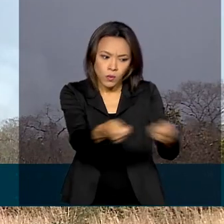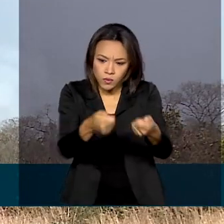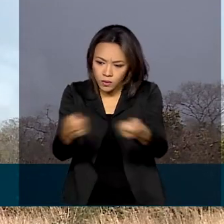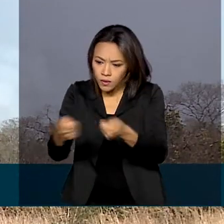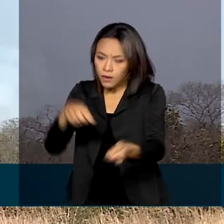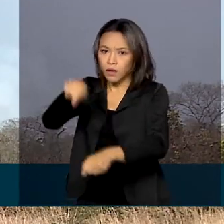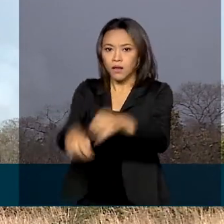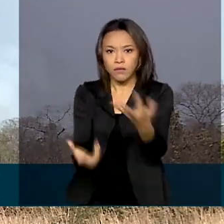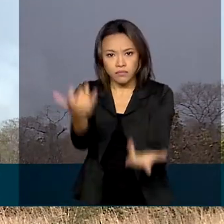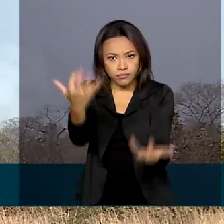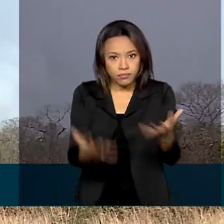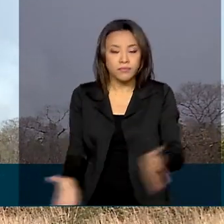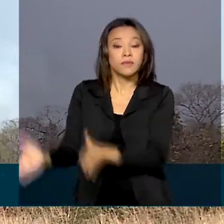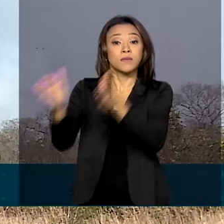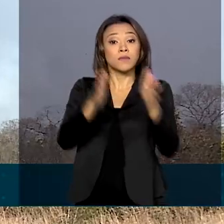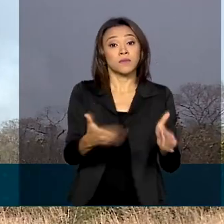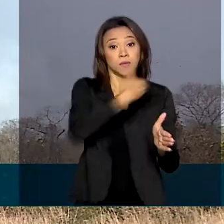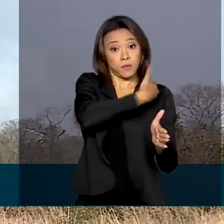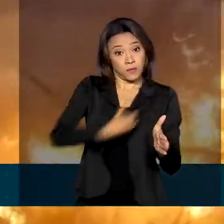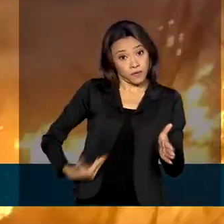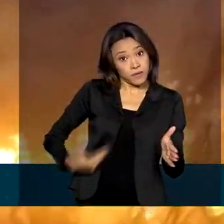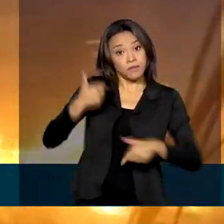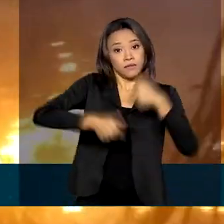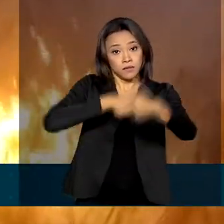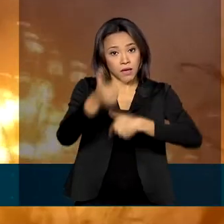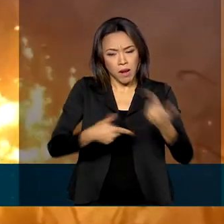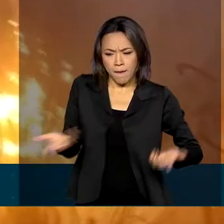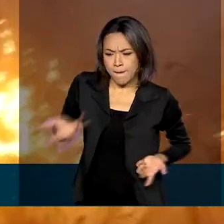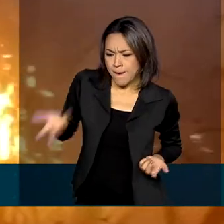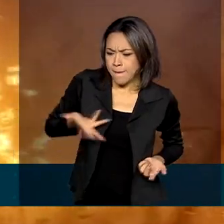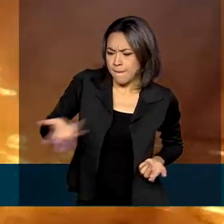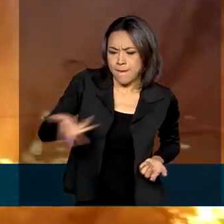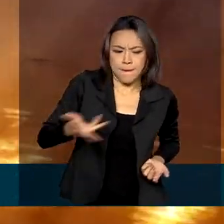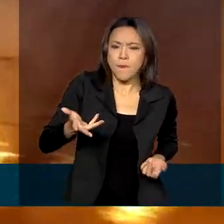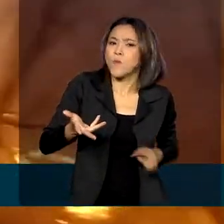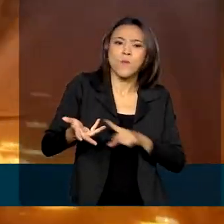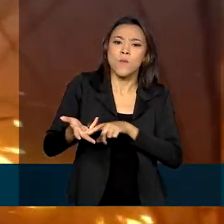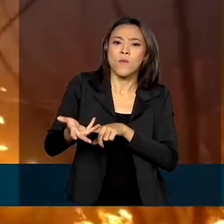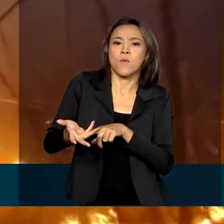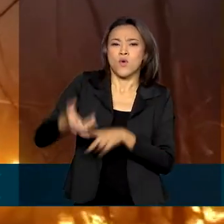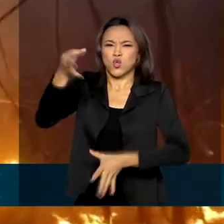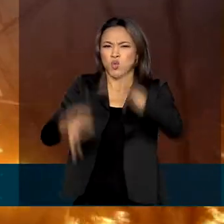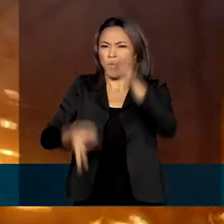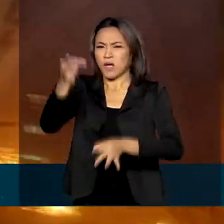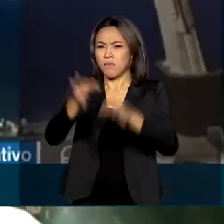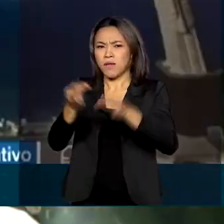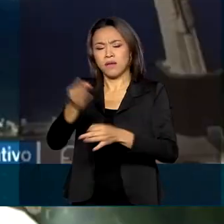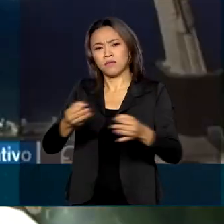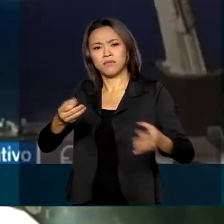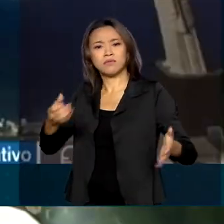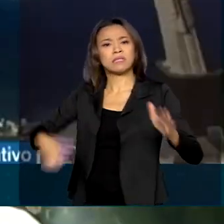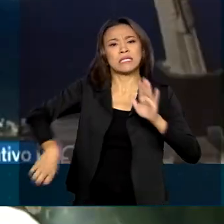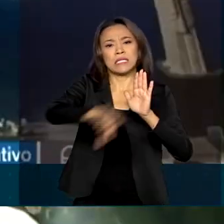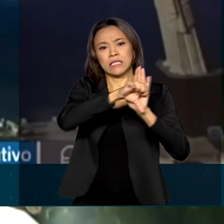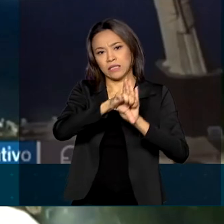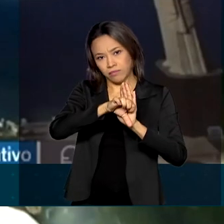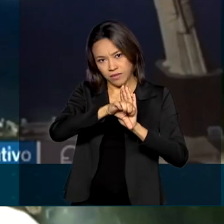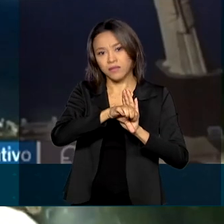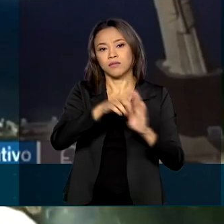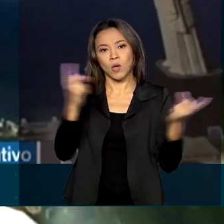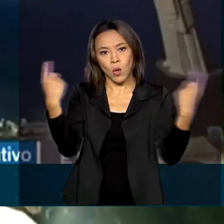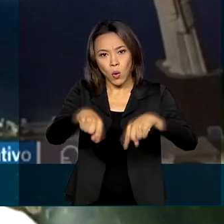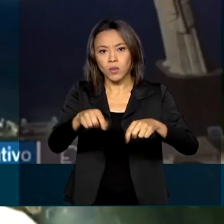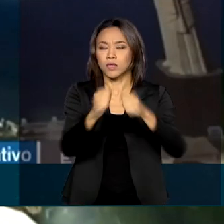frio. O governo também trabalha para dar mais celeridade nos julgamentos dos crimes ambientais. Os processos, a